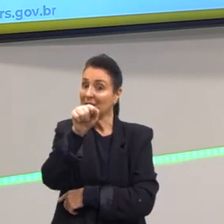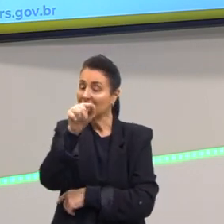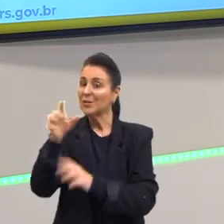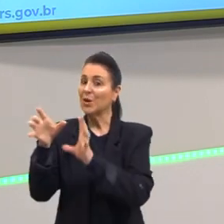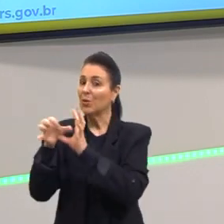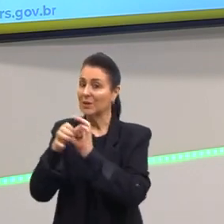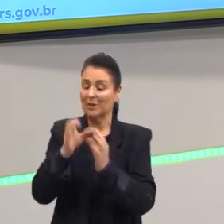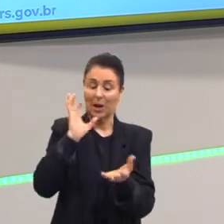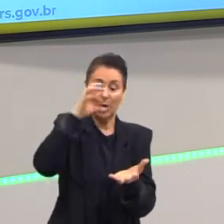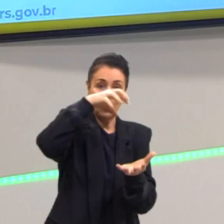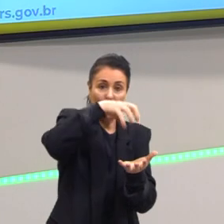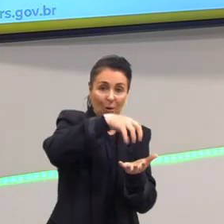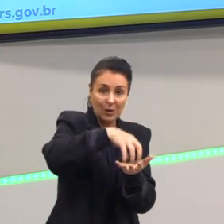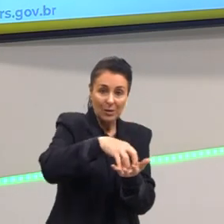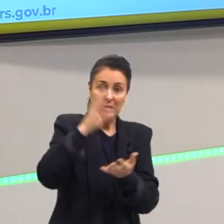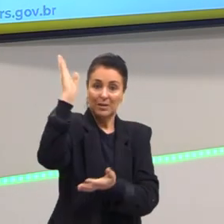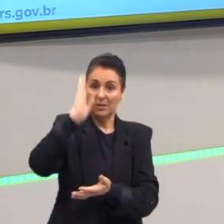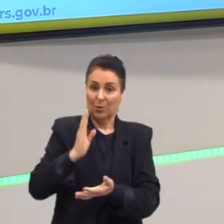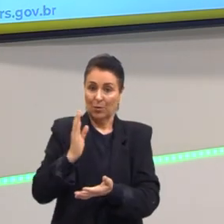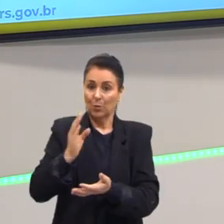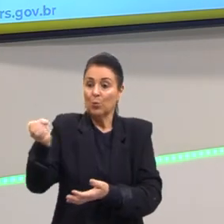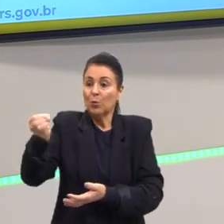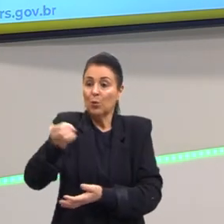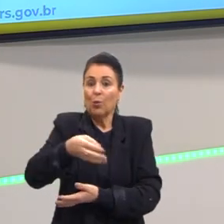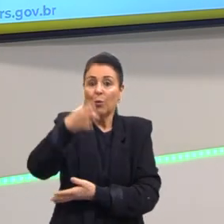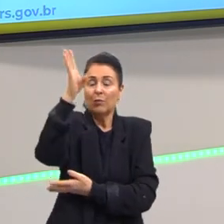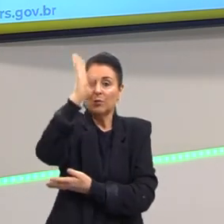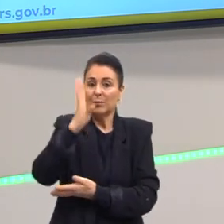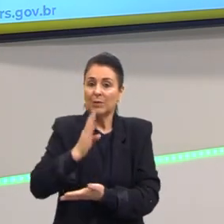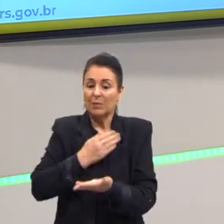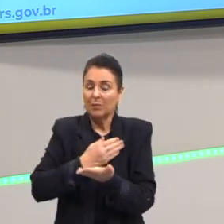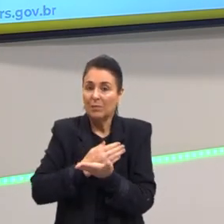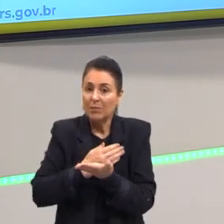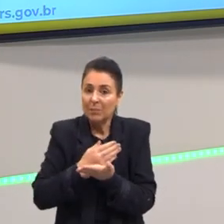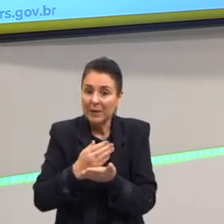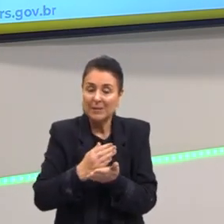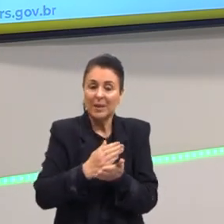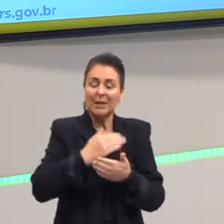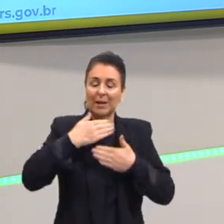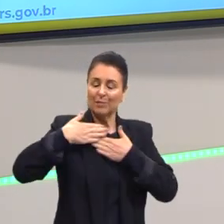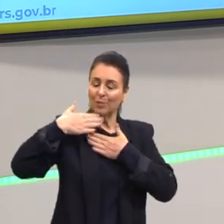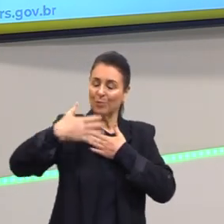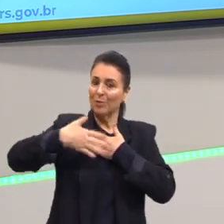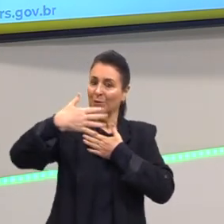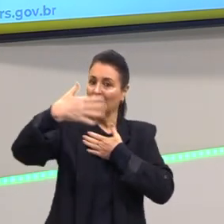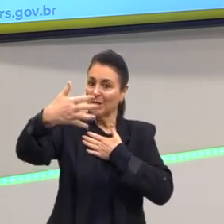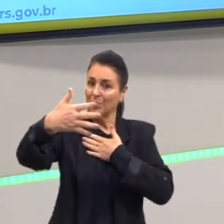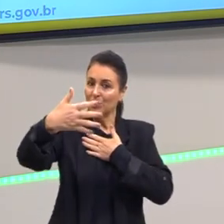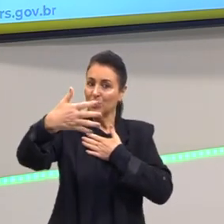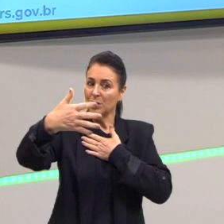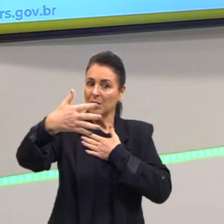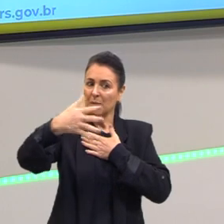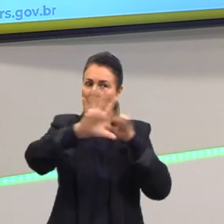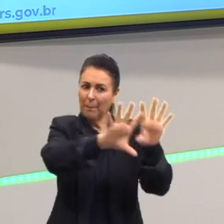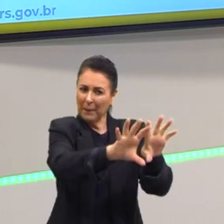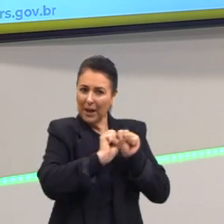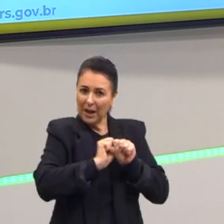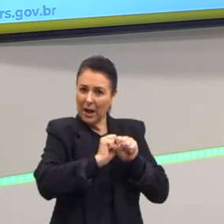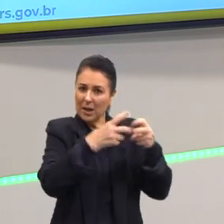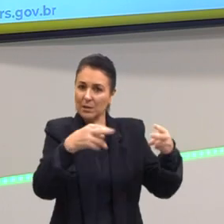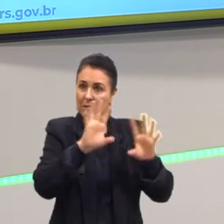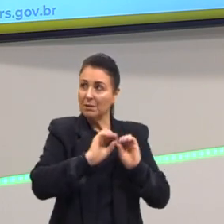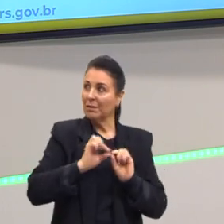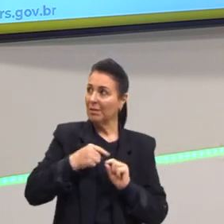colonização brasileira e a nossa modernização, ela ocorre nesse processo de abastecer a Europa. E, se nós observarmos,